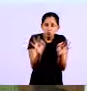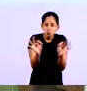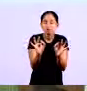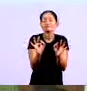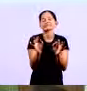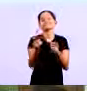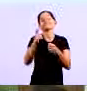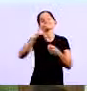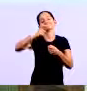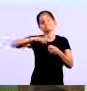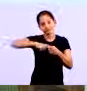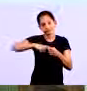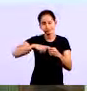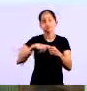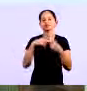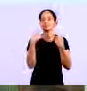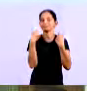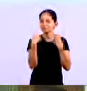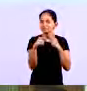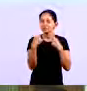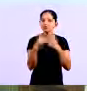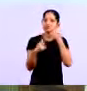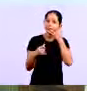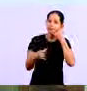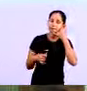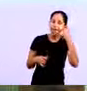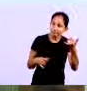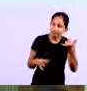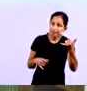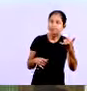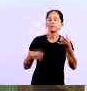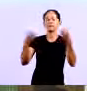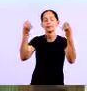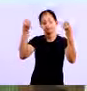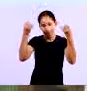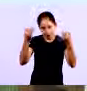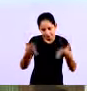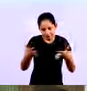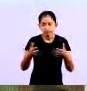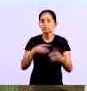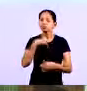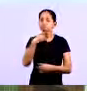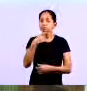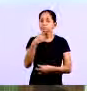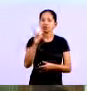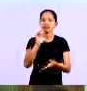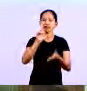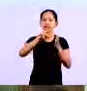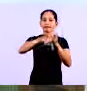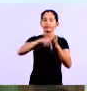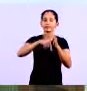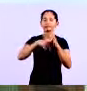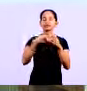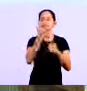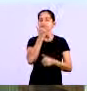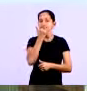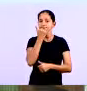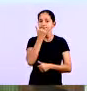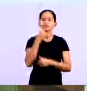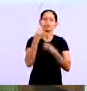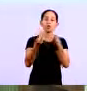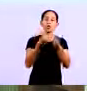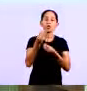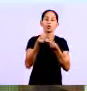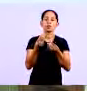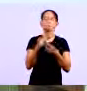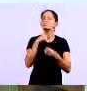volta à situação anterior. Entre em contato com o seu fornecedor, explique a situação, converse com ele e tente resolver essa situação. Não deixe